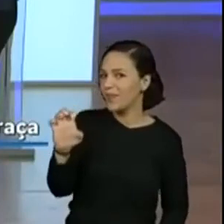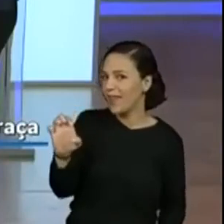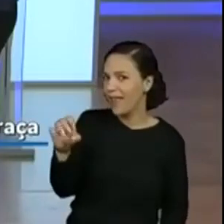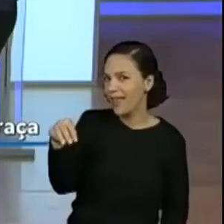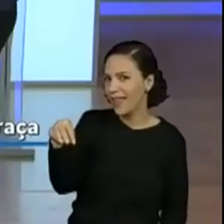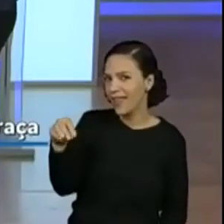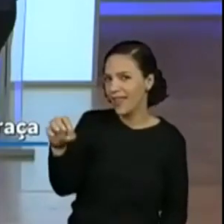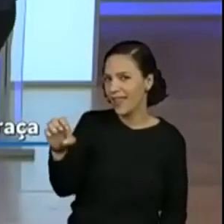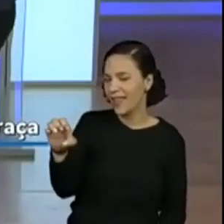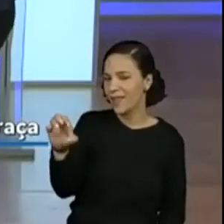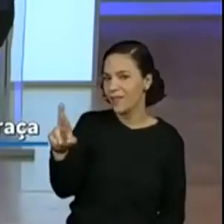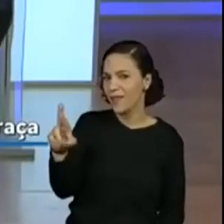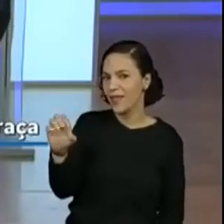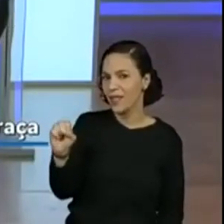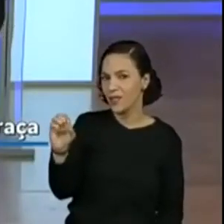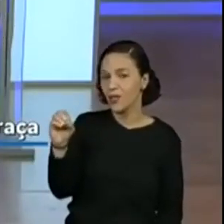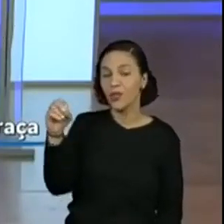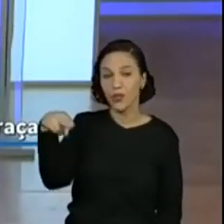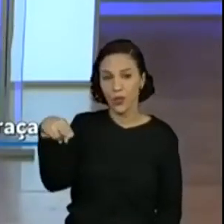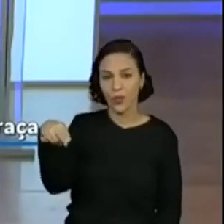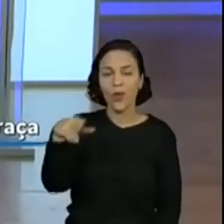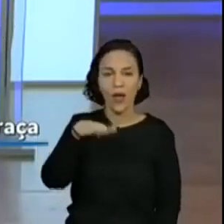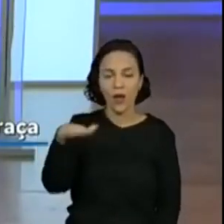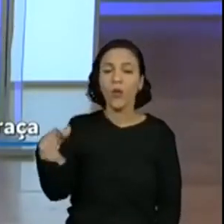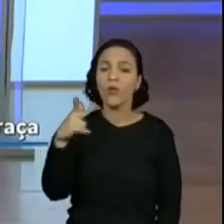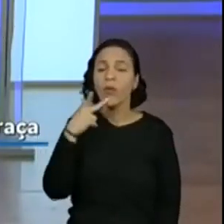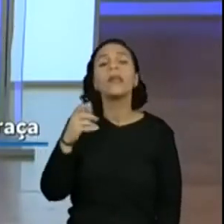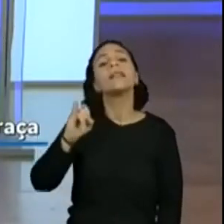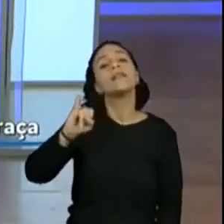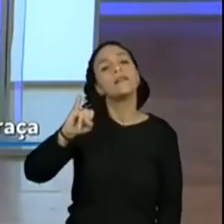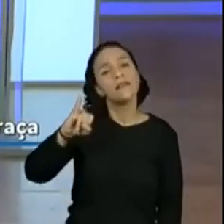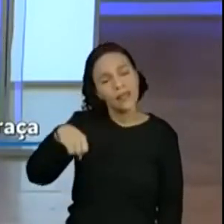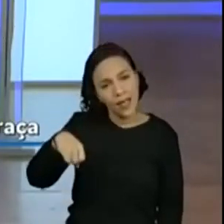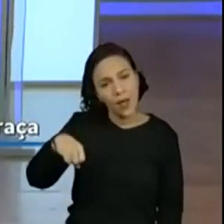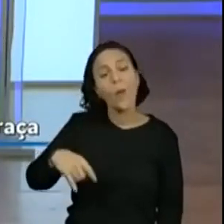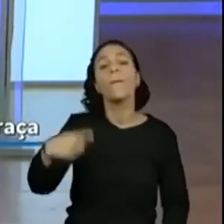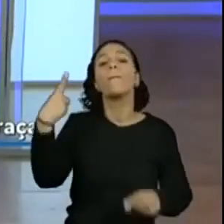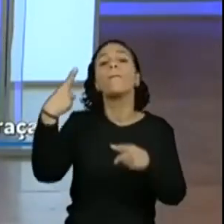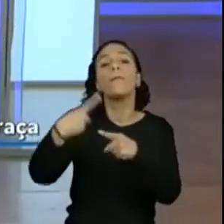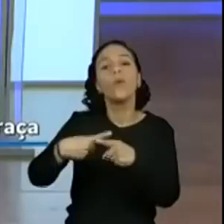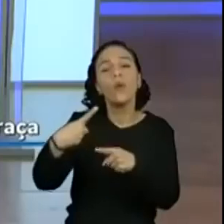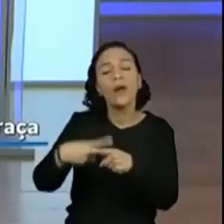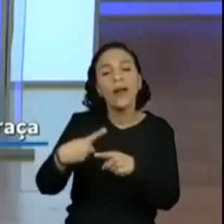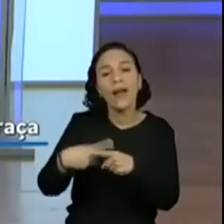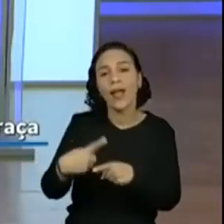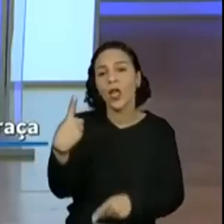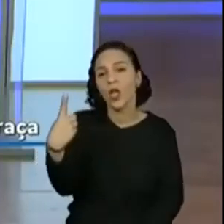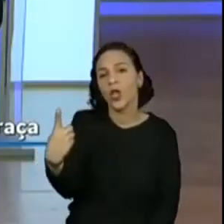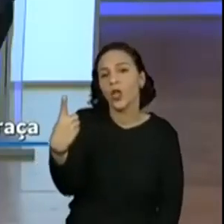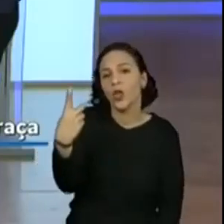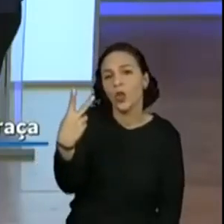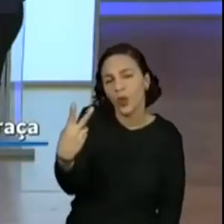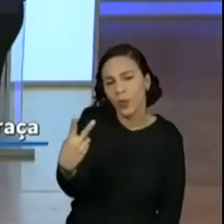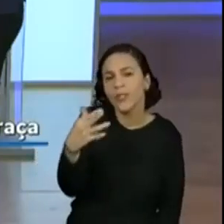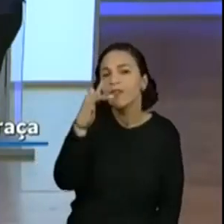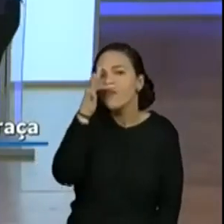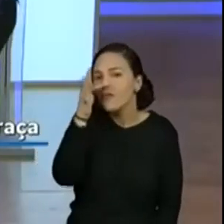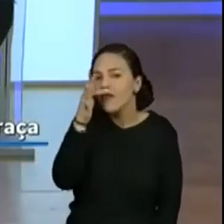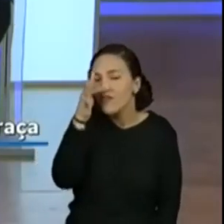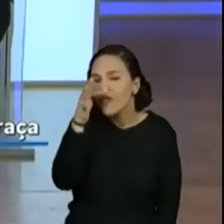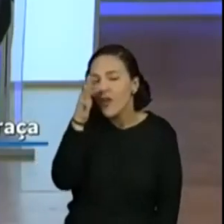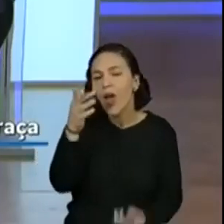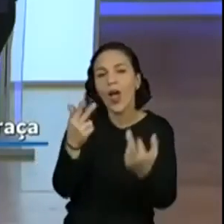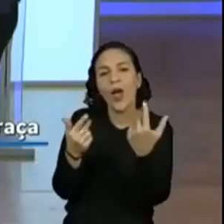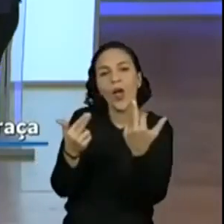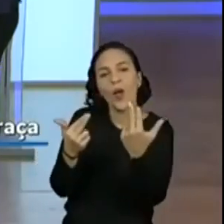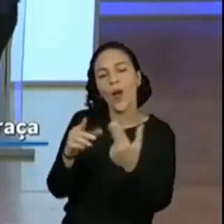Maria de Fátima falou, sim, porque tinham doze flores. Ó, que bonitinho. Doze forma uma dúzia. É isso? O que